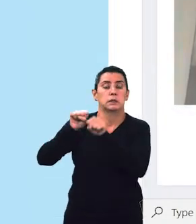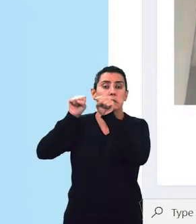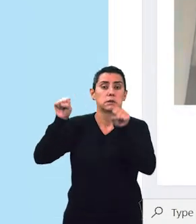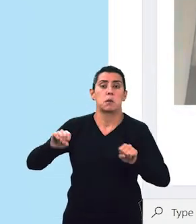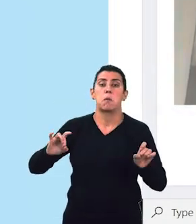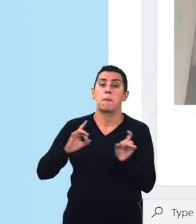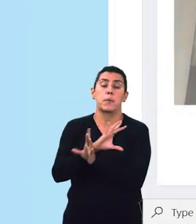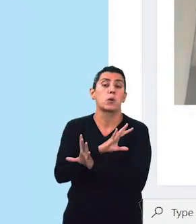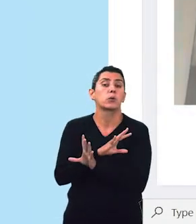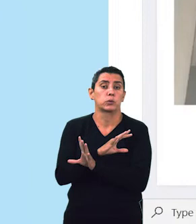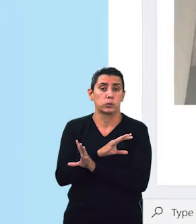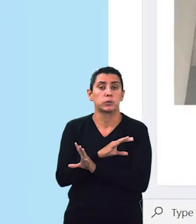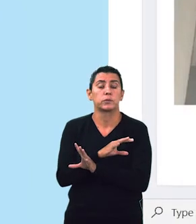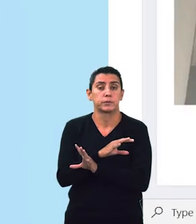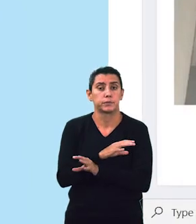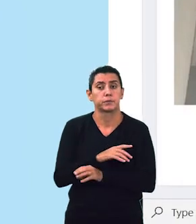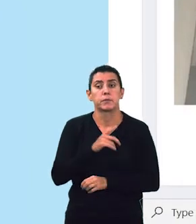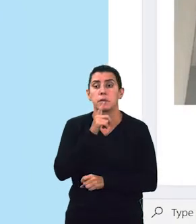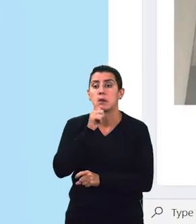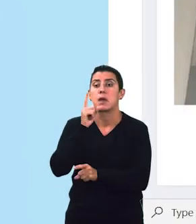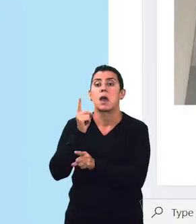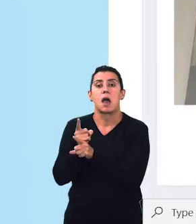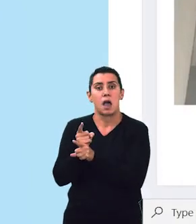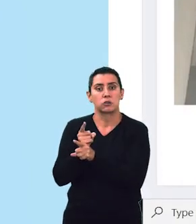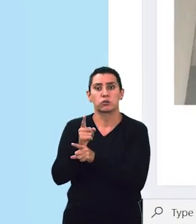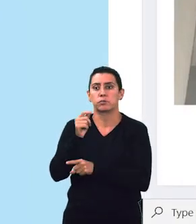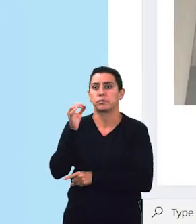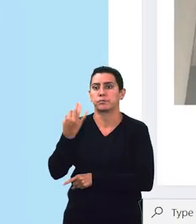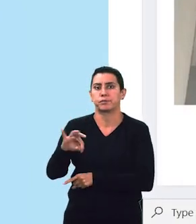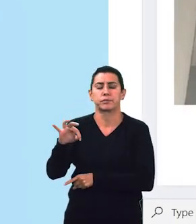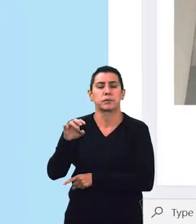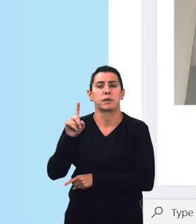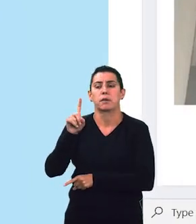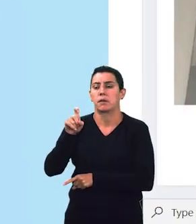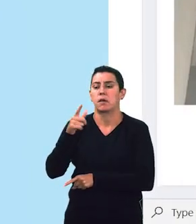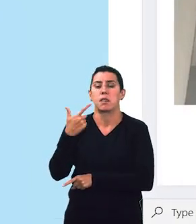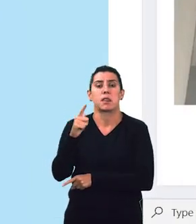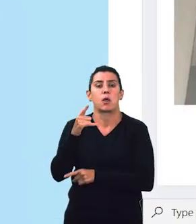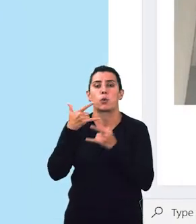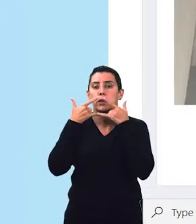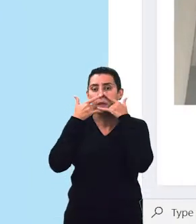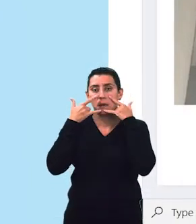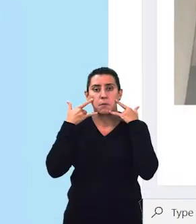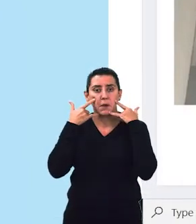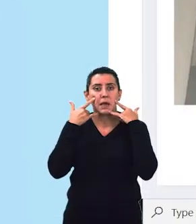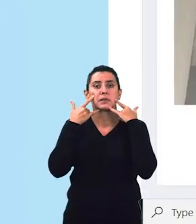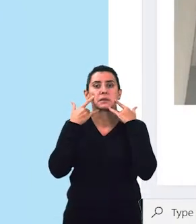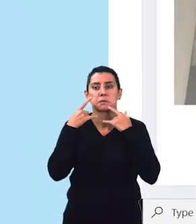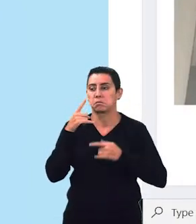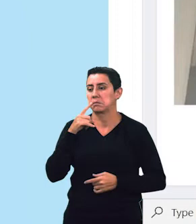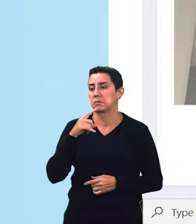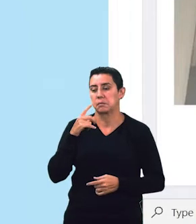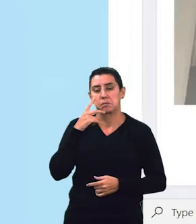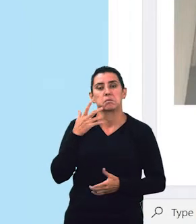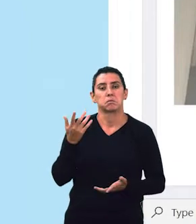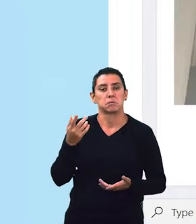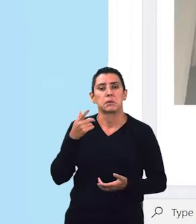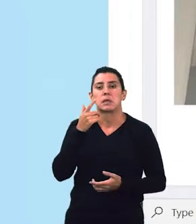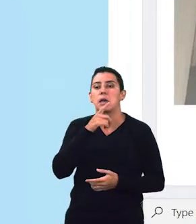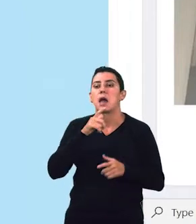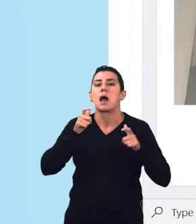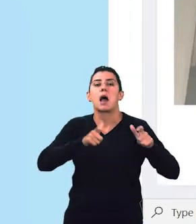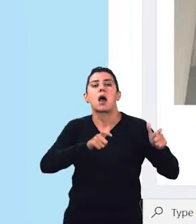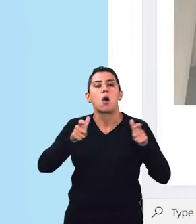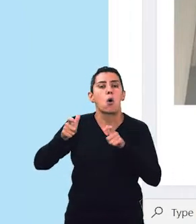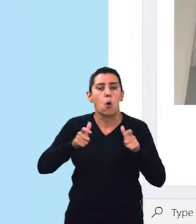Aqui. Identificação correta. Label No Mask com precisão de 100%. As coordenadas e